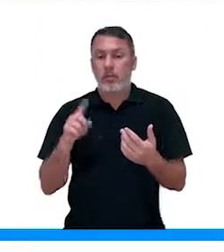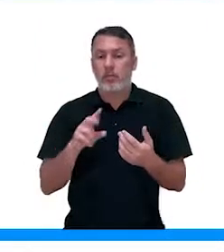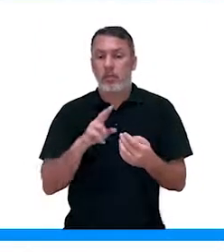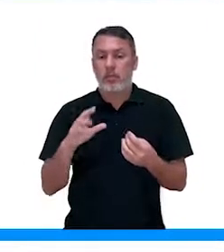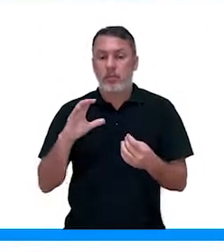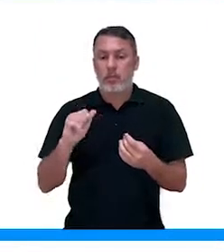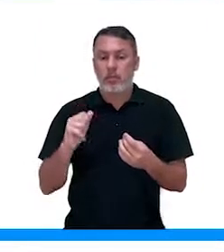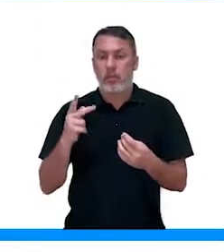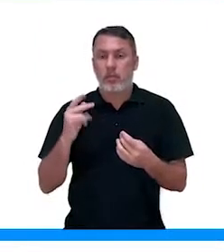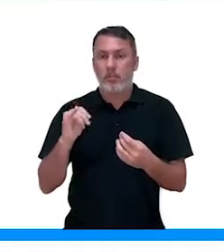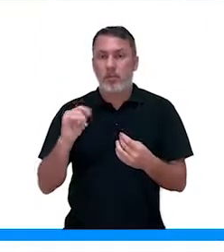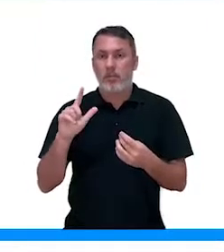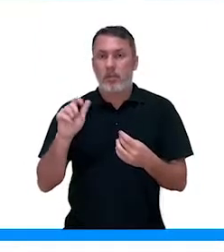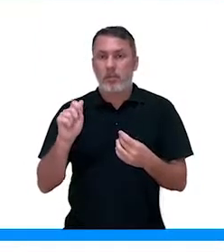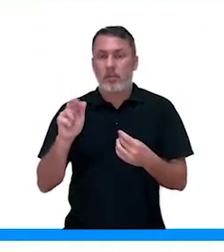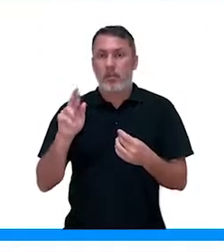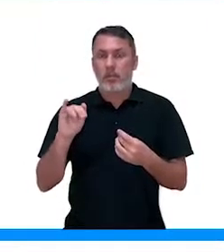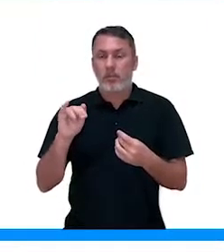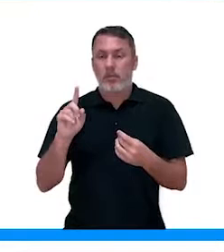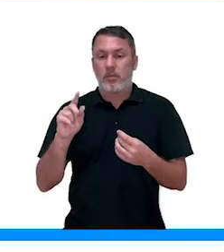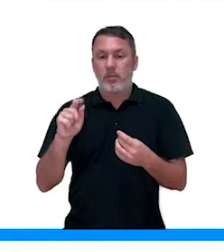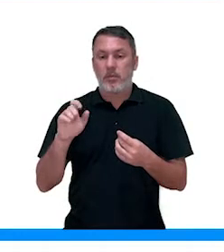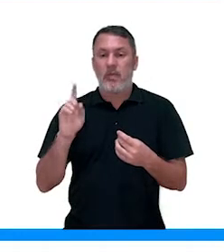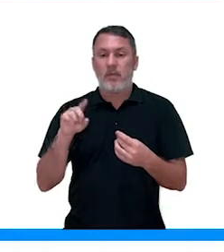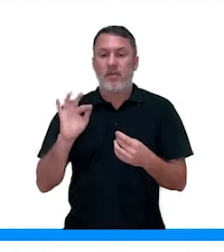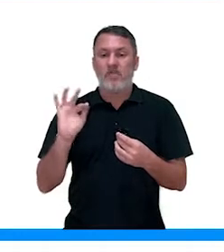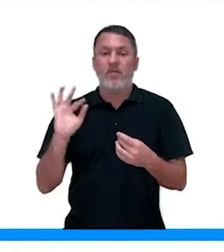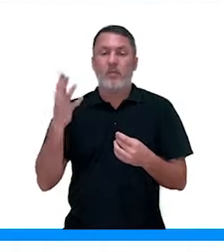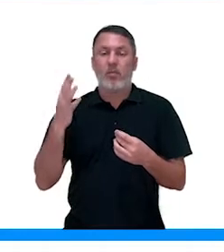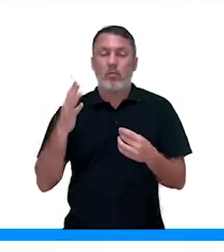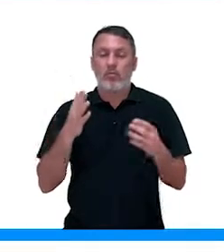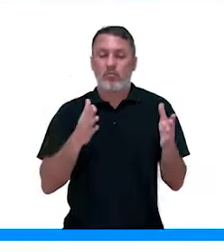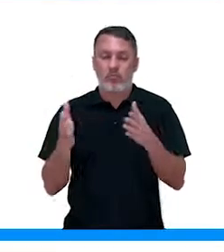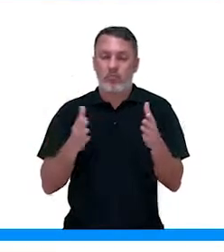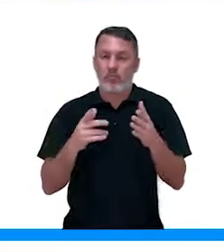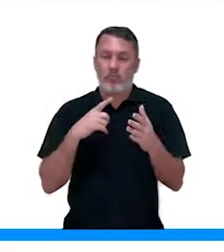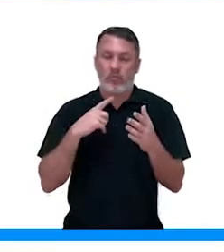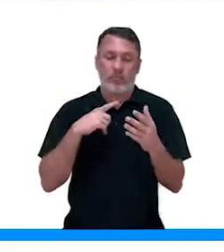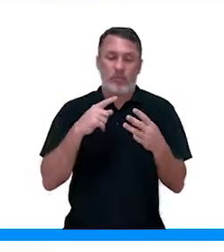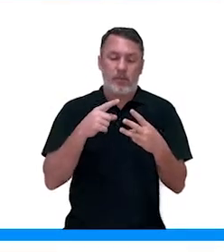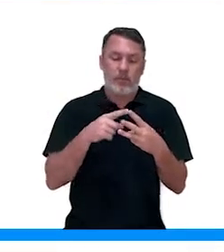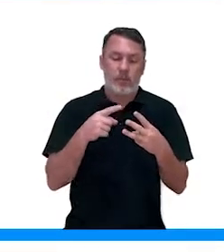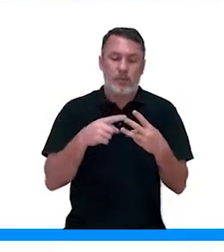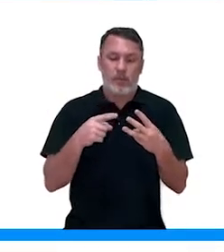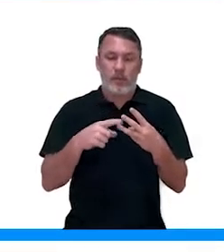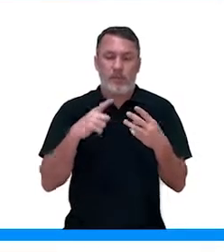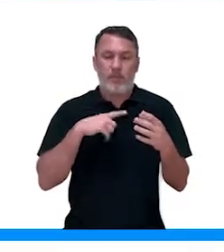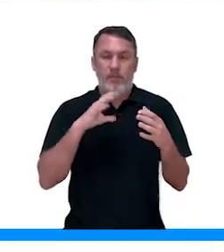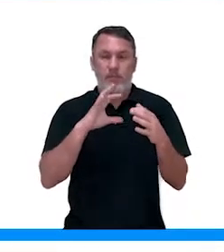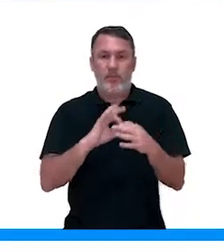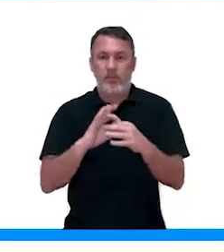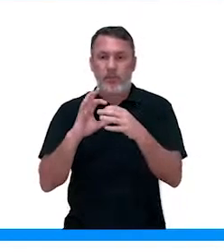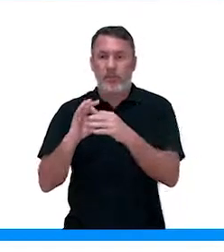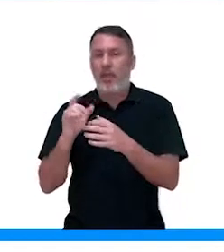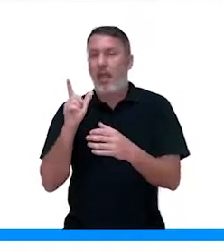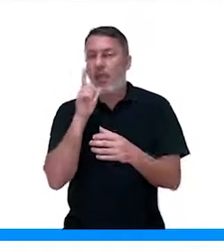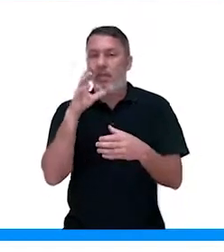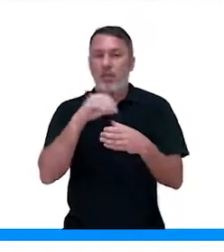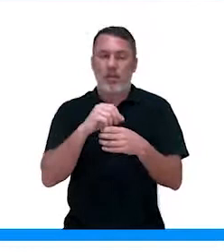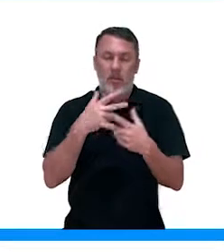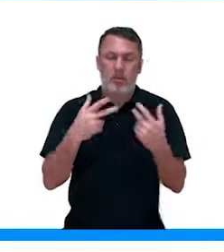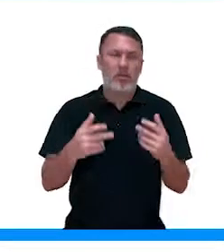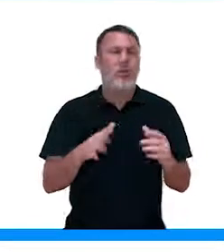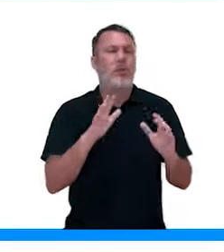é a capilaridade. A capilaridade é um fenômeno físico que resulta das propriedades de adesão e de coesão da água.